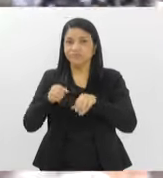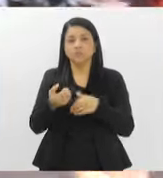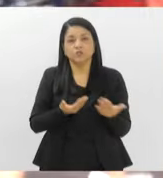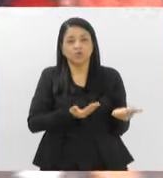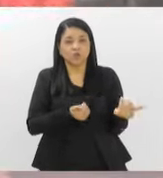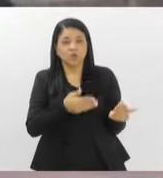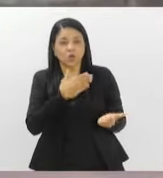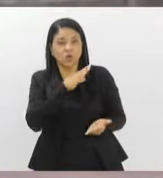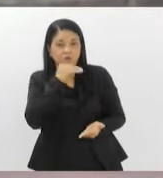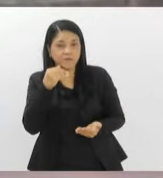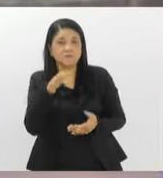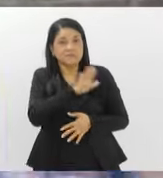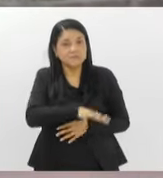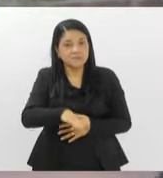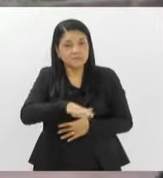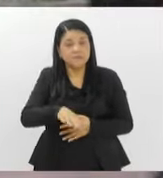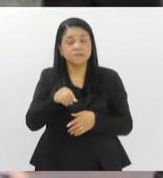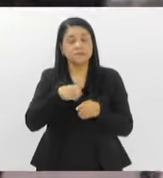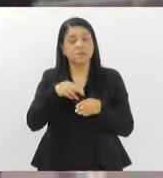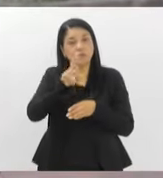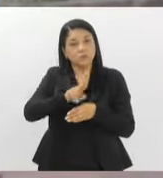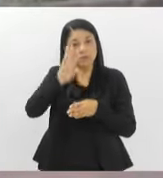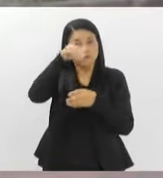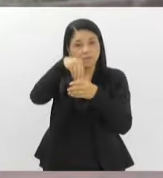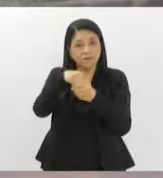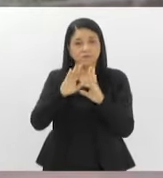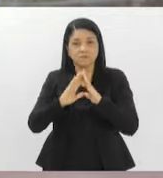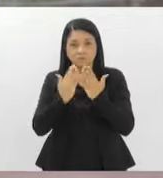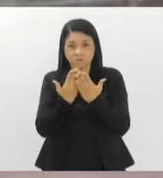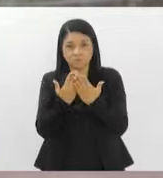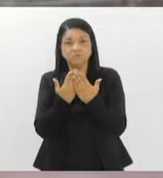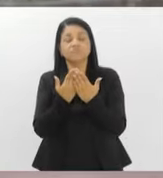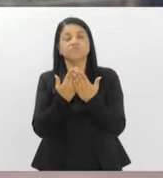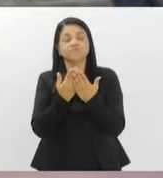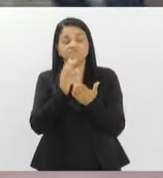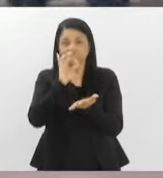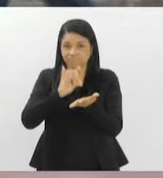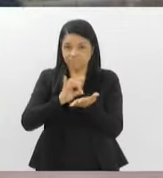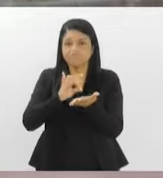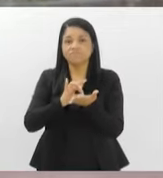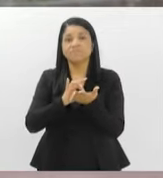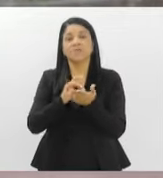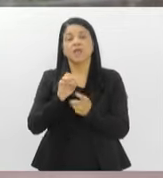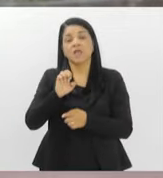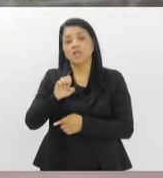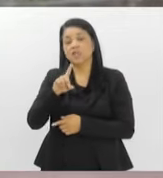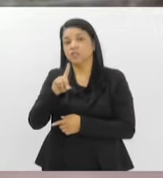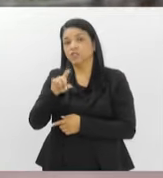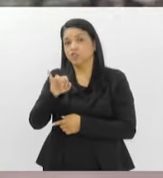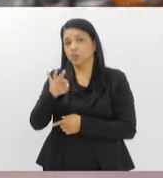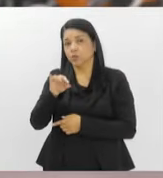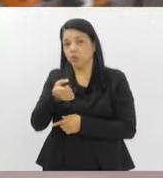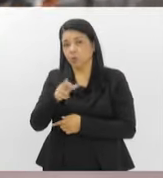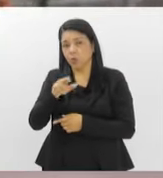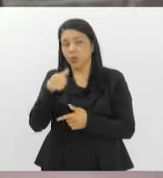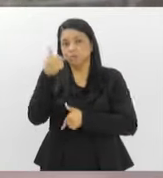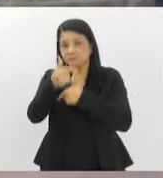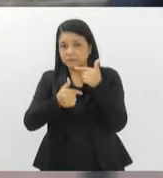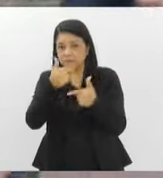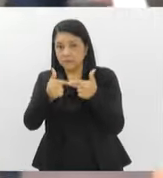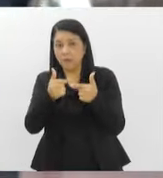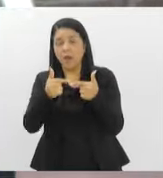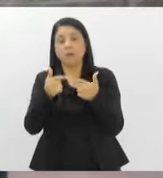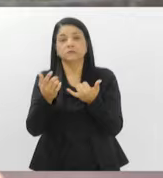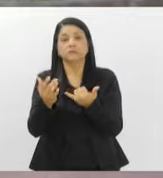crianças, para ser usado também em escolas. Exatamente. A editora tem um trabalho grande com relação à promoção do